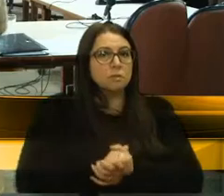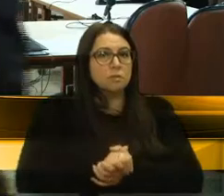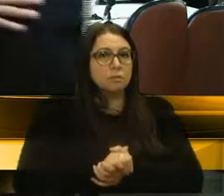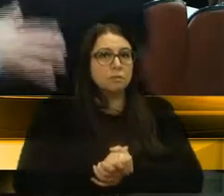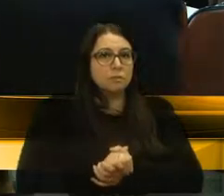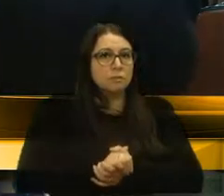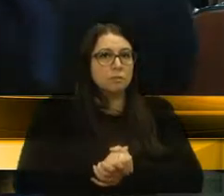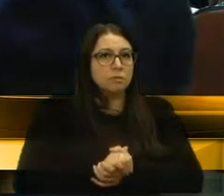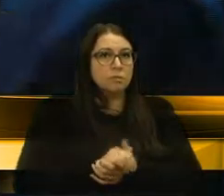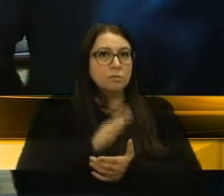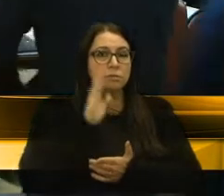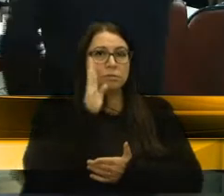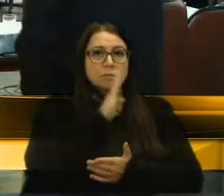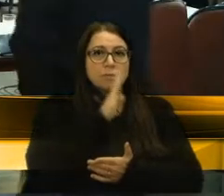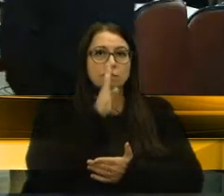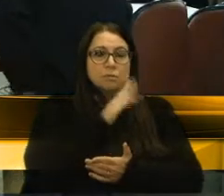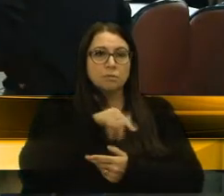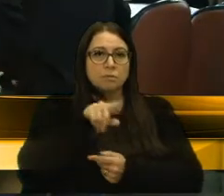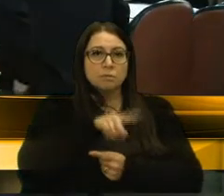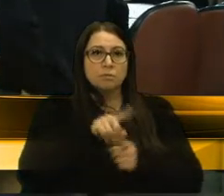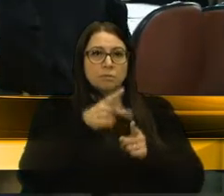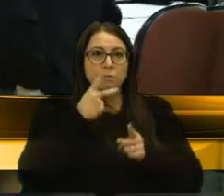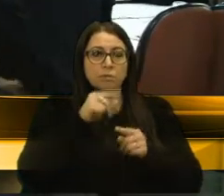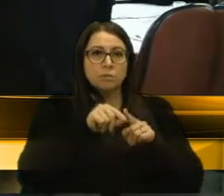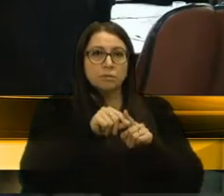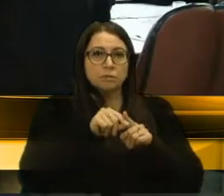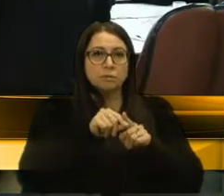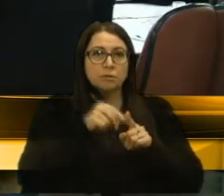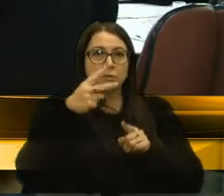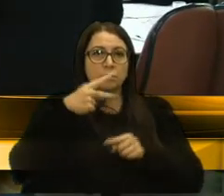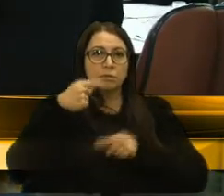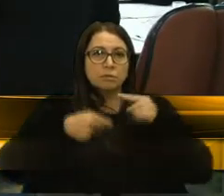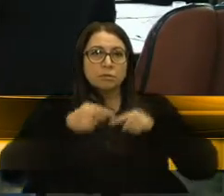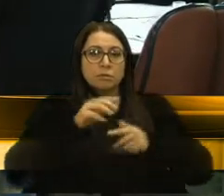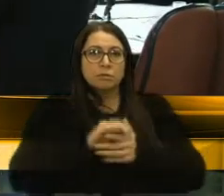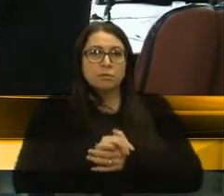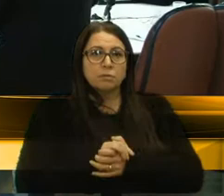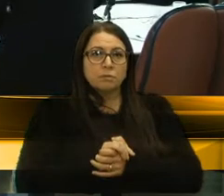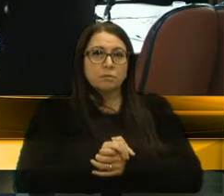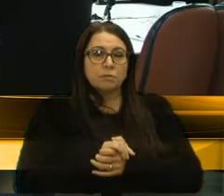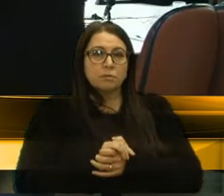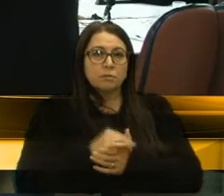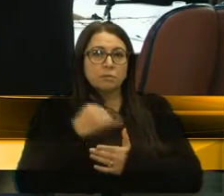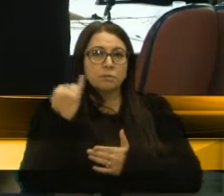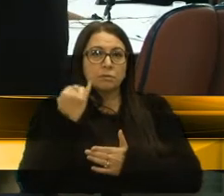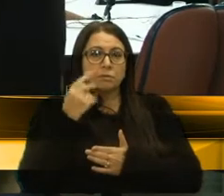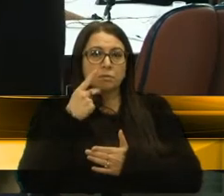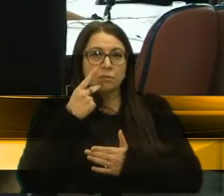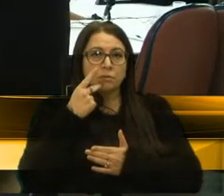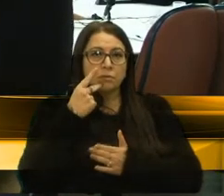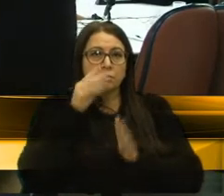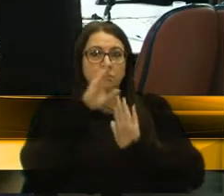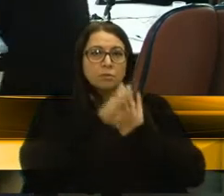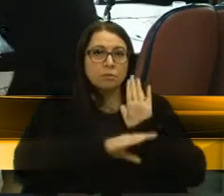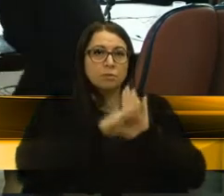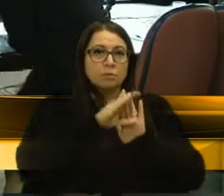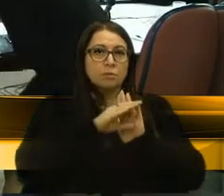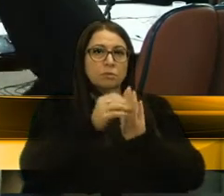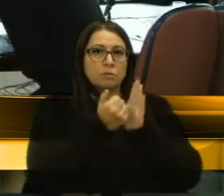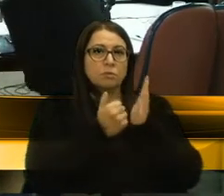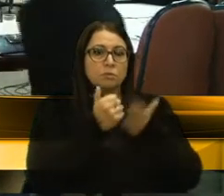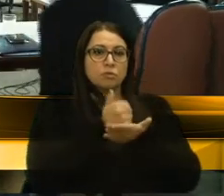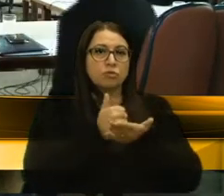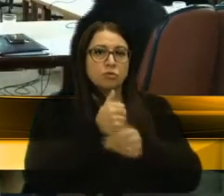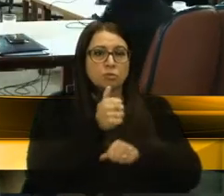O que de forma rápida, também vou manifestar na segunda discussão, é importante destacar o currículo do jornalista Marcos